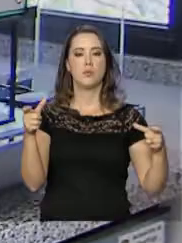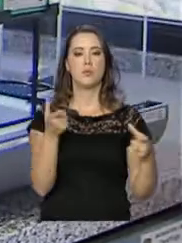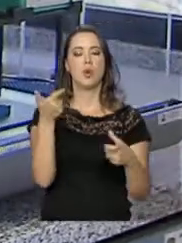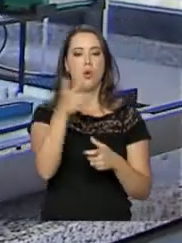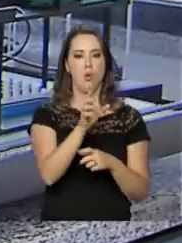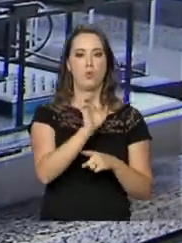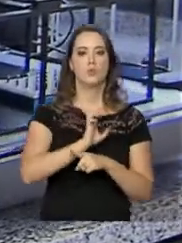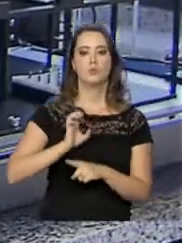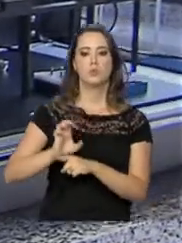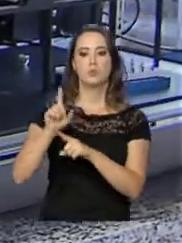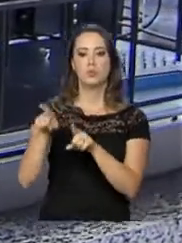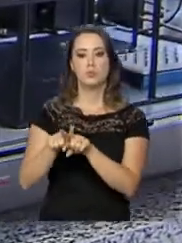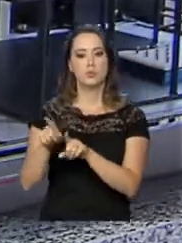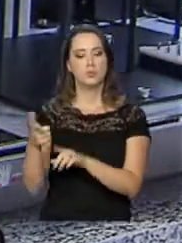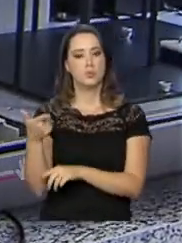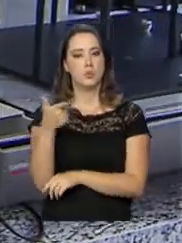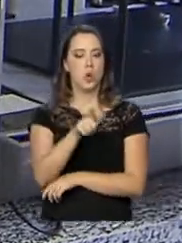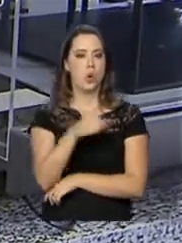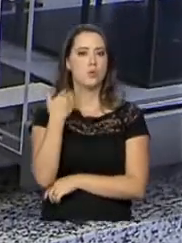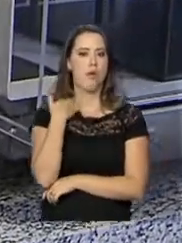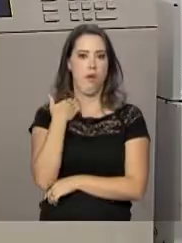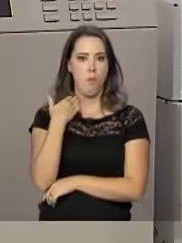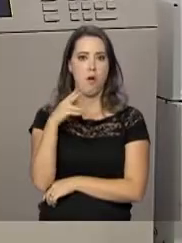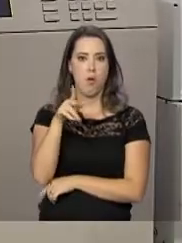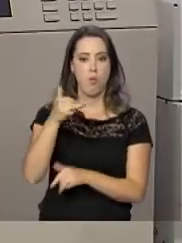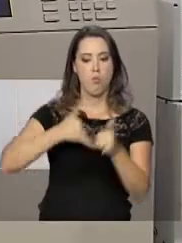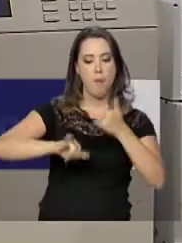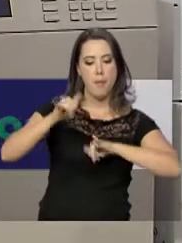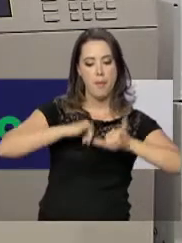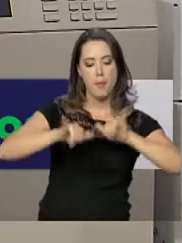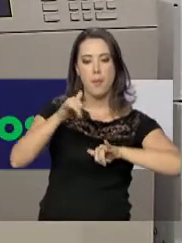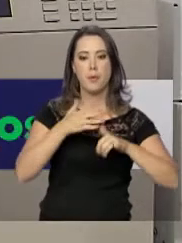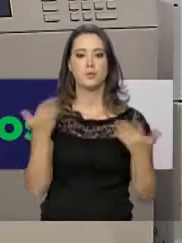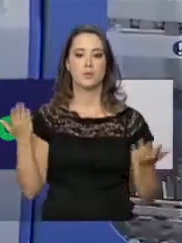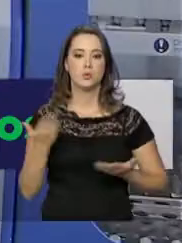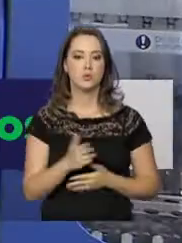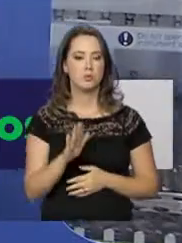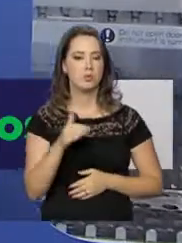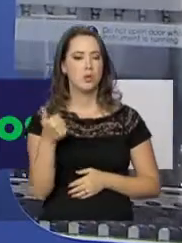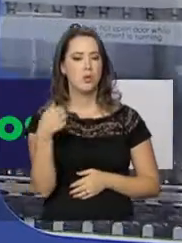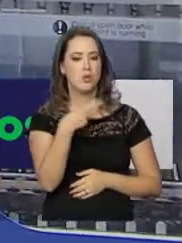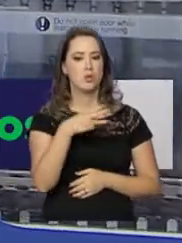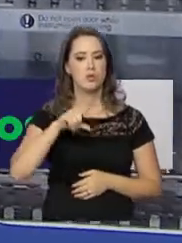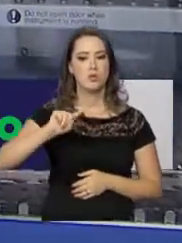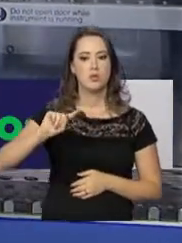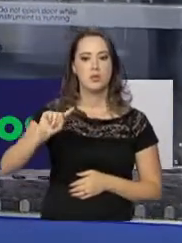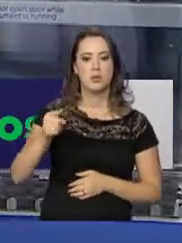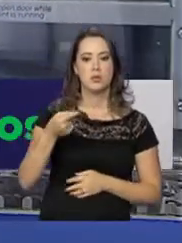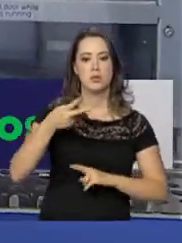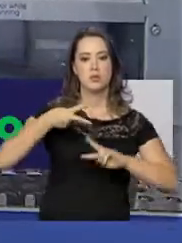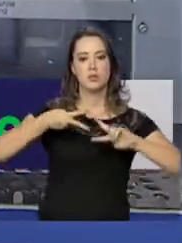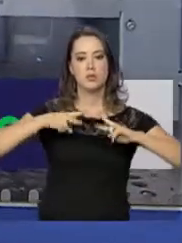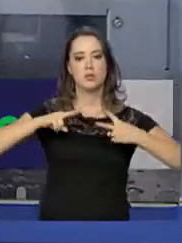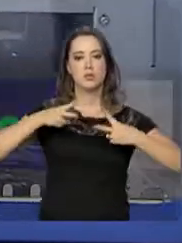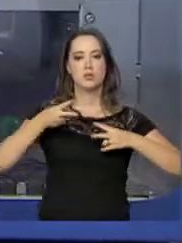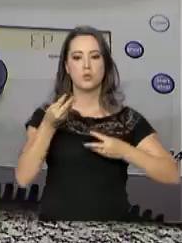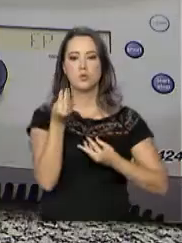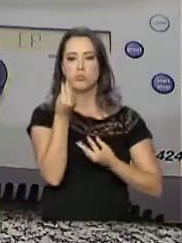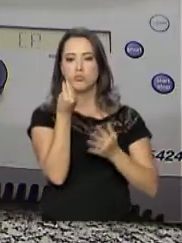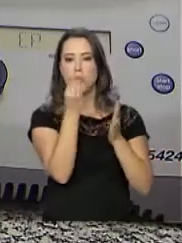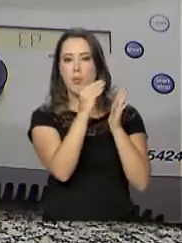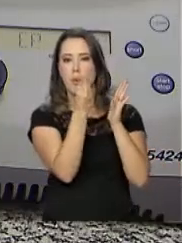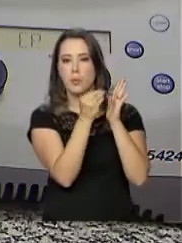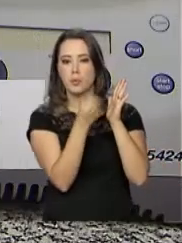estados também devem ganhar esse tipo de laboratório. Atualmente, há cerca de 13 mil perfis genéticos inseridos no sistema.